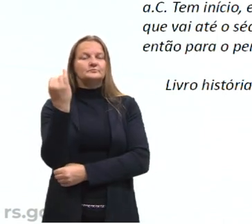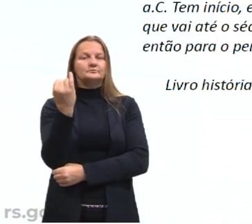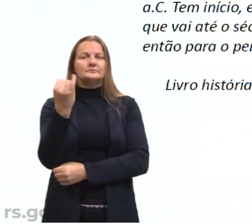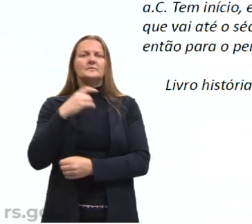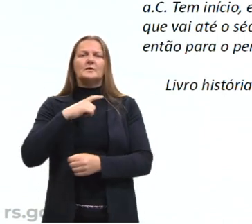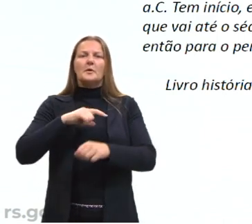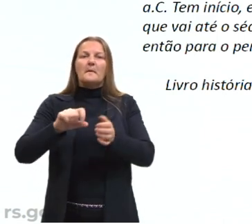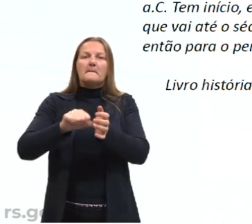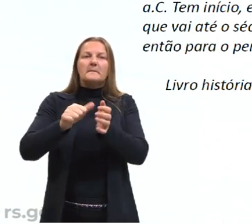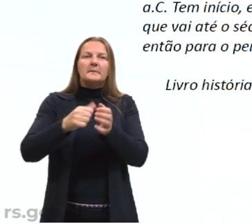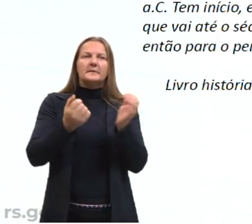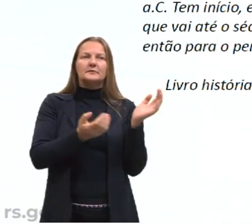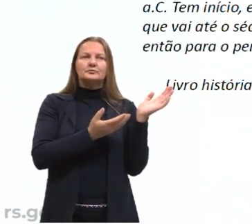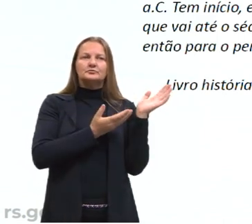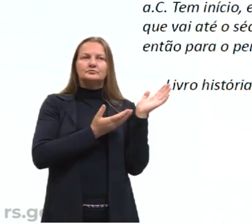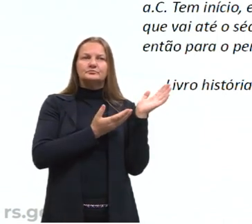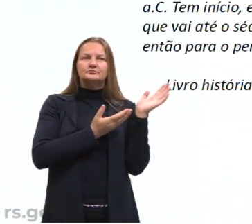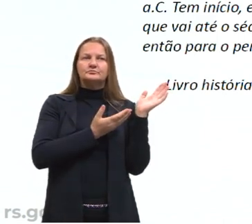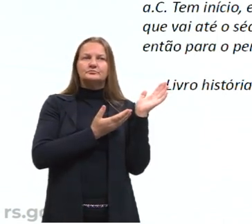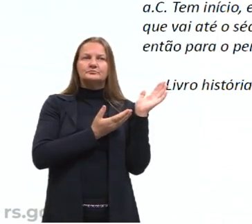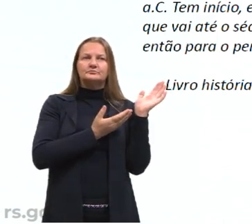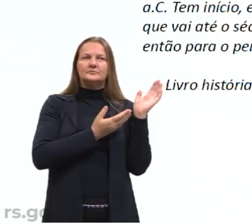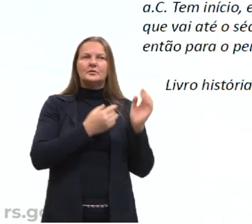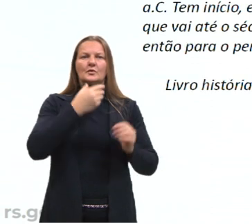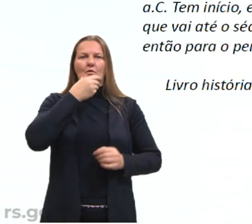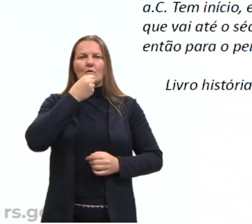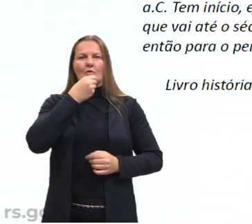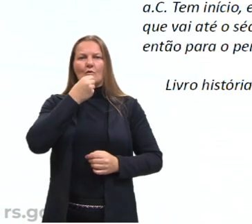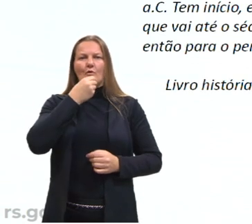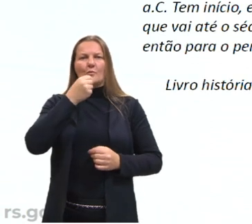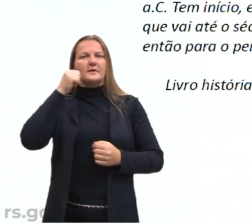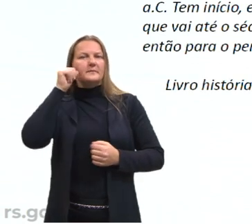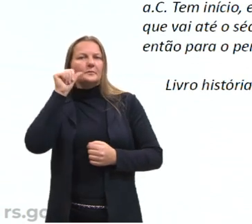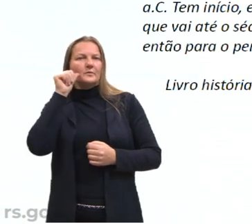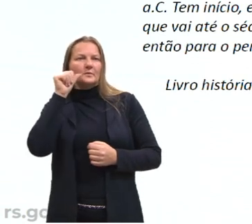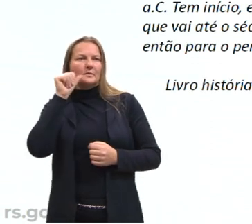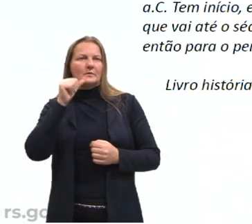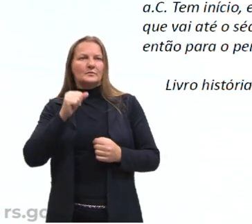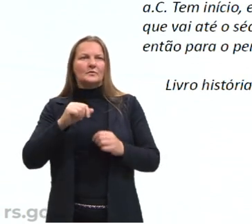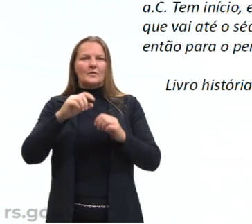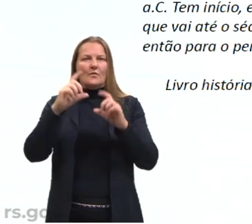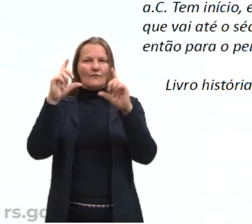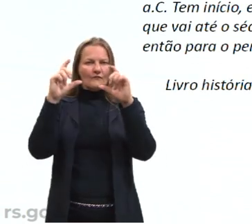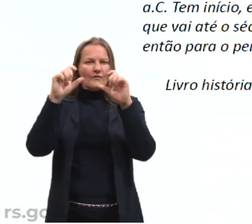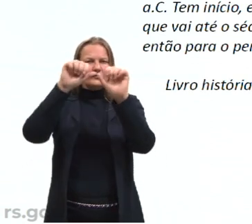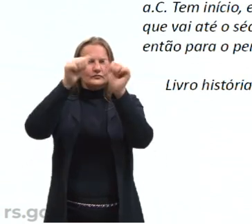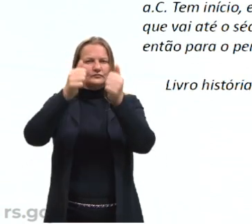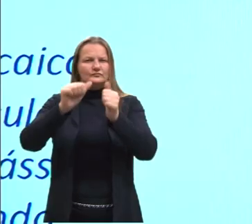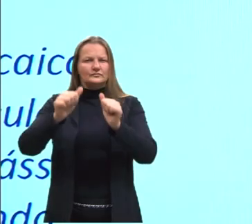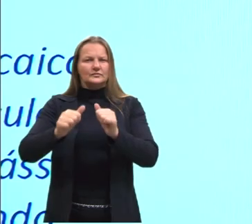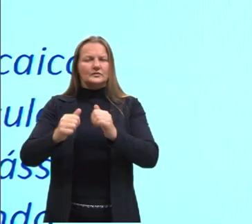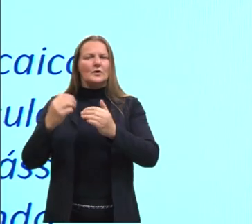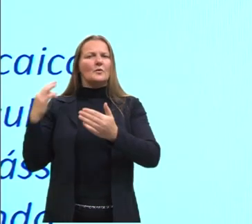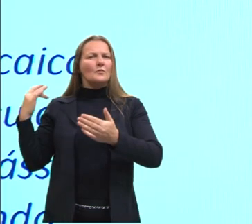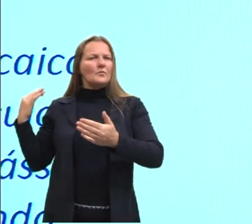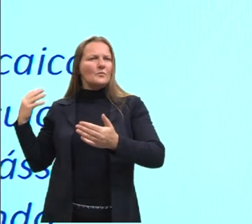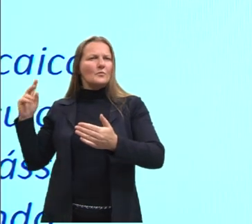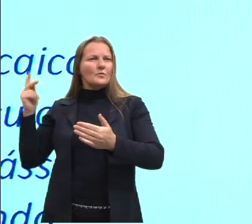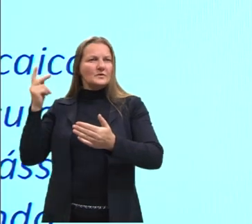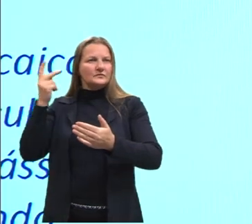Neste primeiro slide, nós apresentamos uma figura masculina e uma figura feminina. Neste período da história,